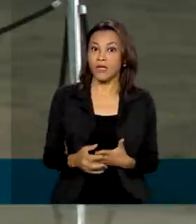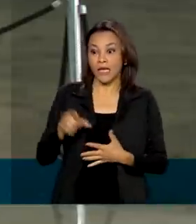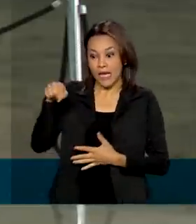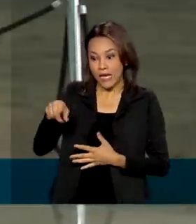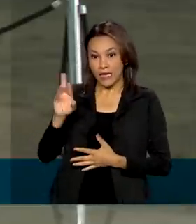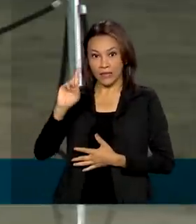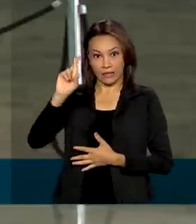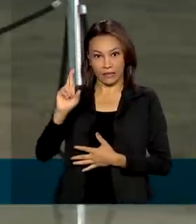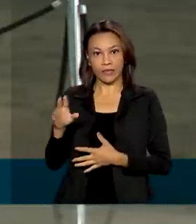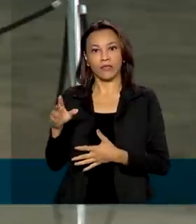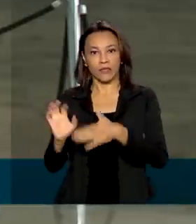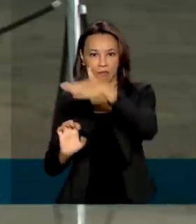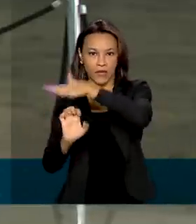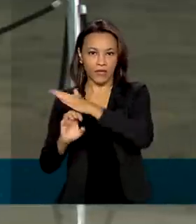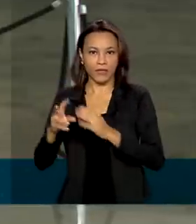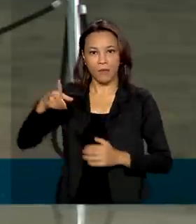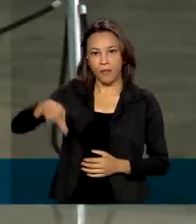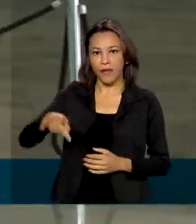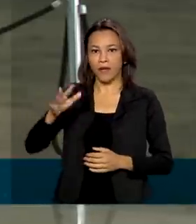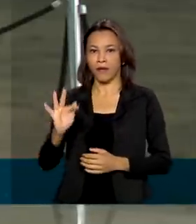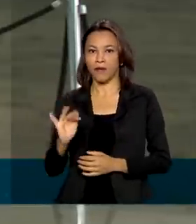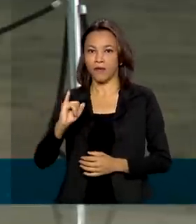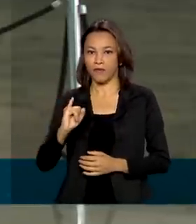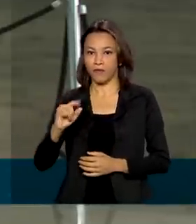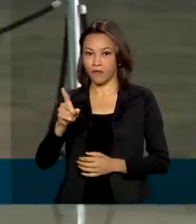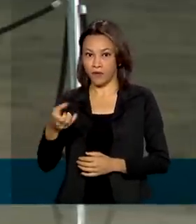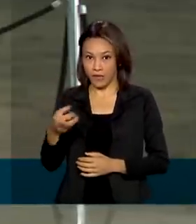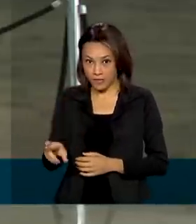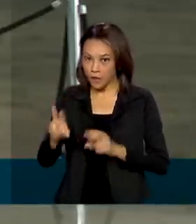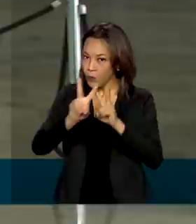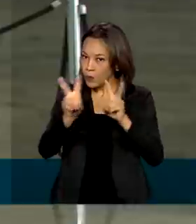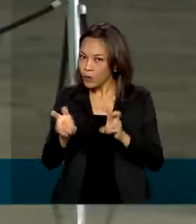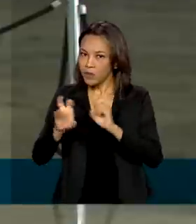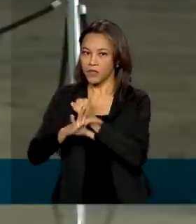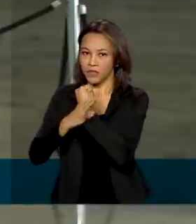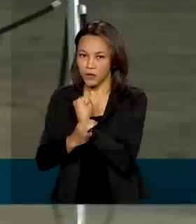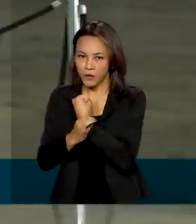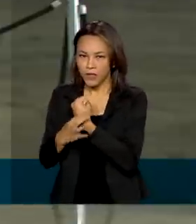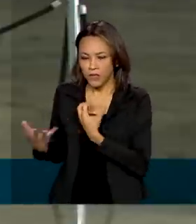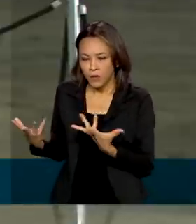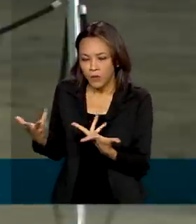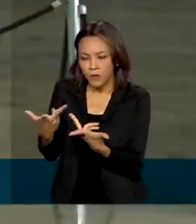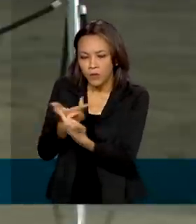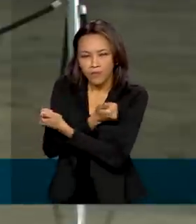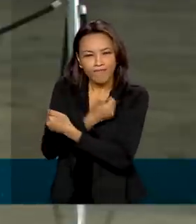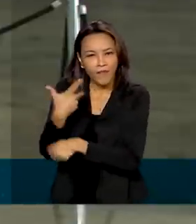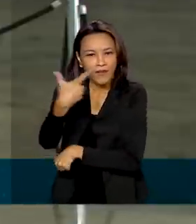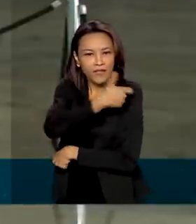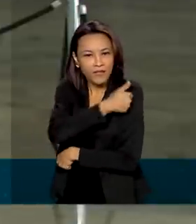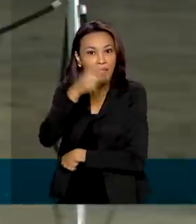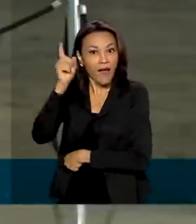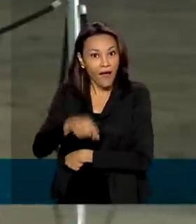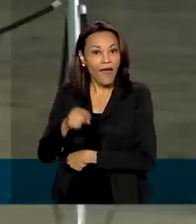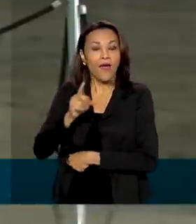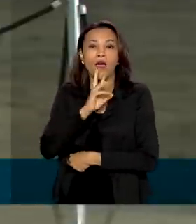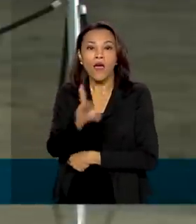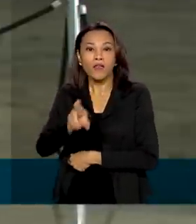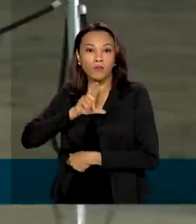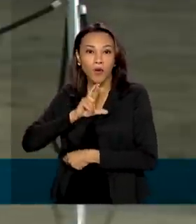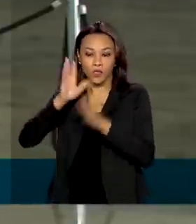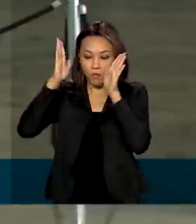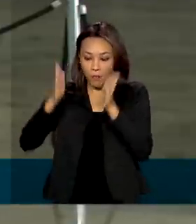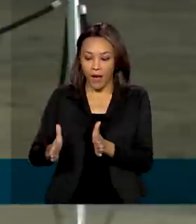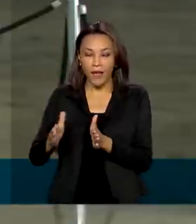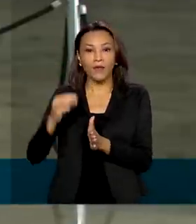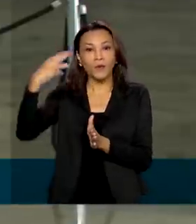laboratório Pfizer, são dados sobre segurança e eficácia da vacina. E é parte do resultado do teste 3, que é o teste